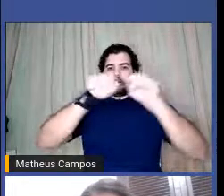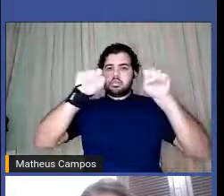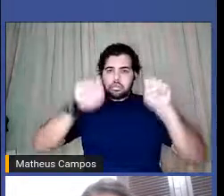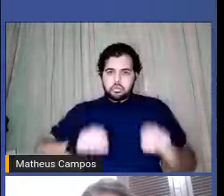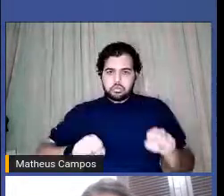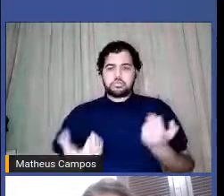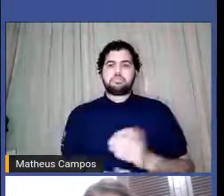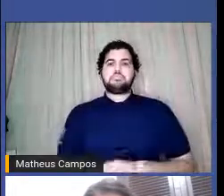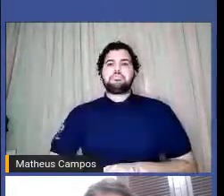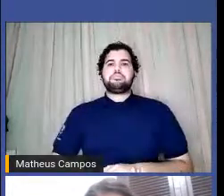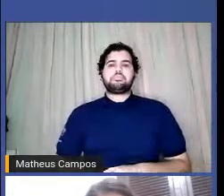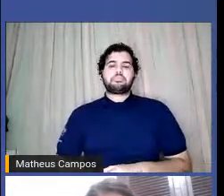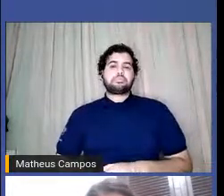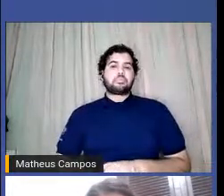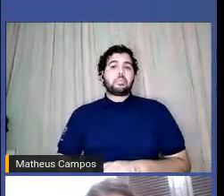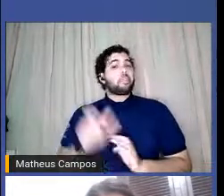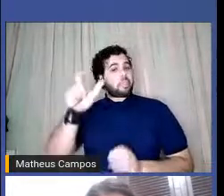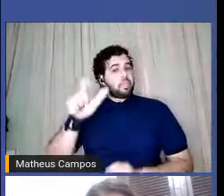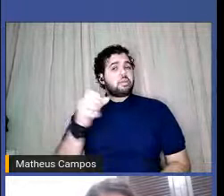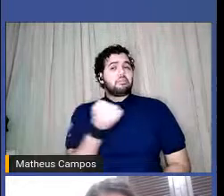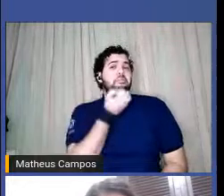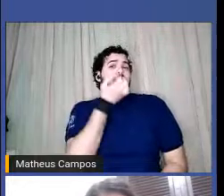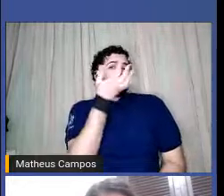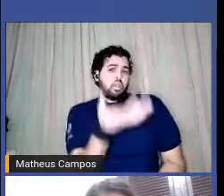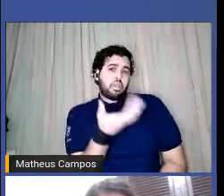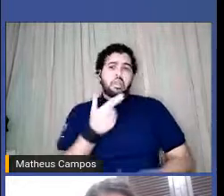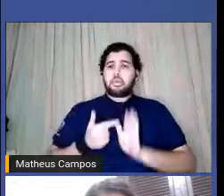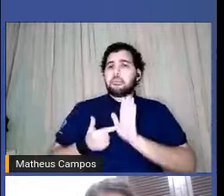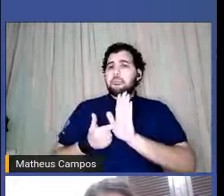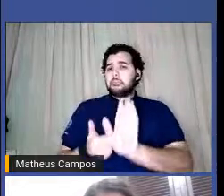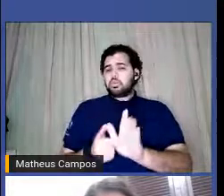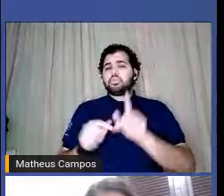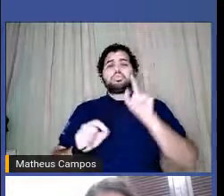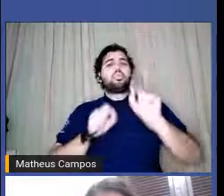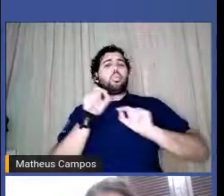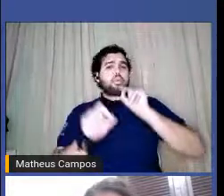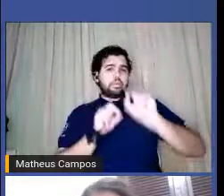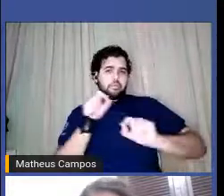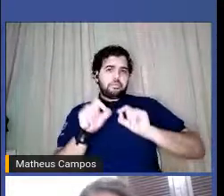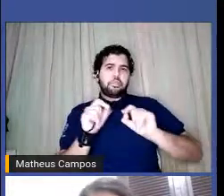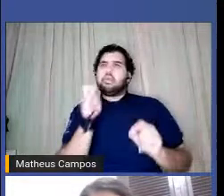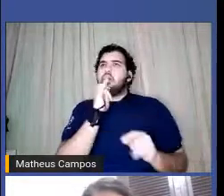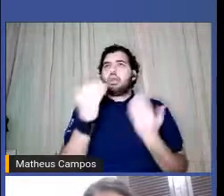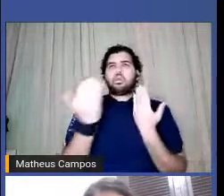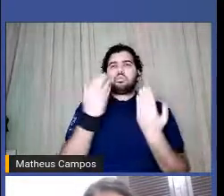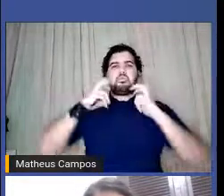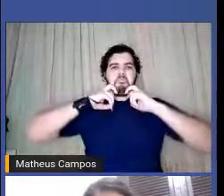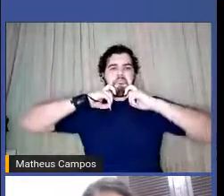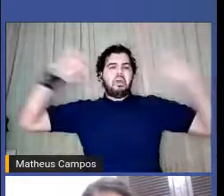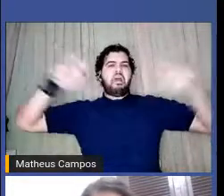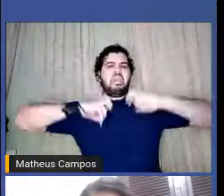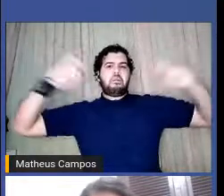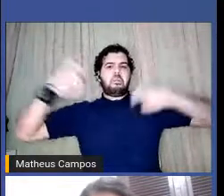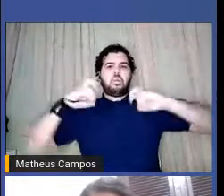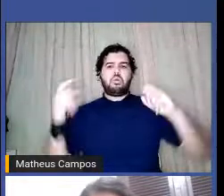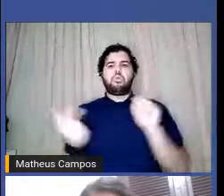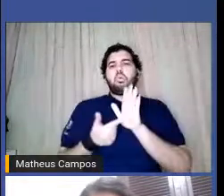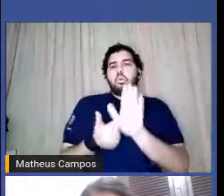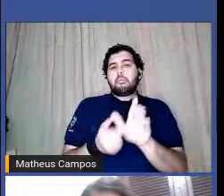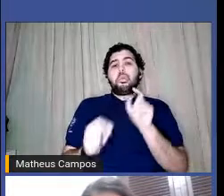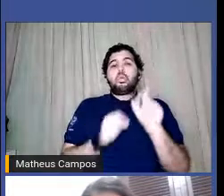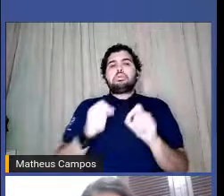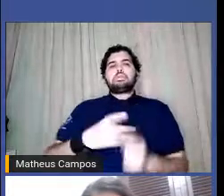E esse poema, ele traz muito, assim, é um grito. Esse poema é um grito, né? Ele traz muito o que está